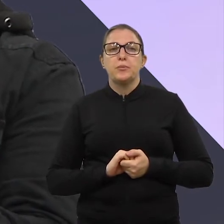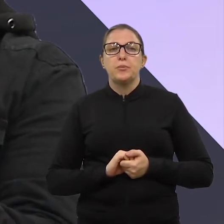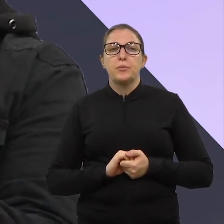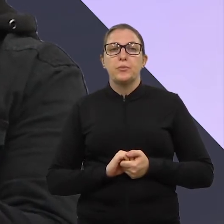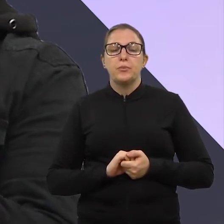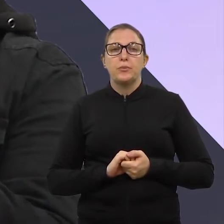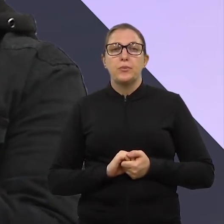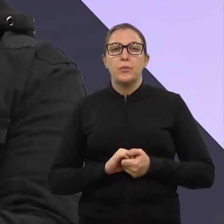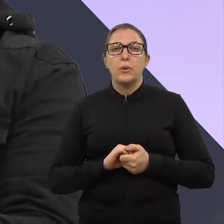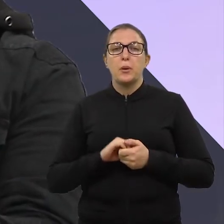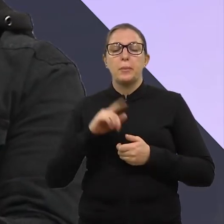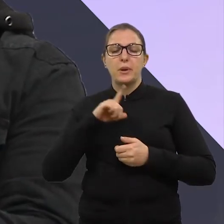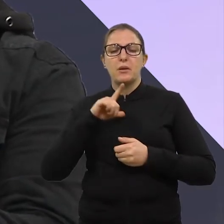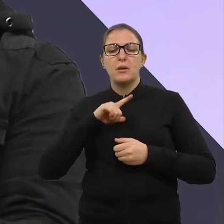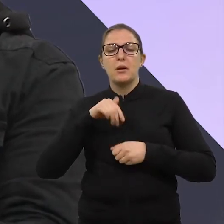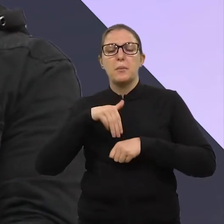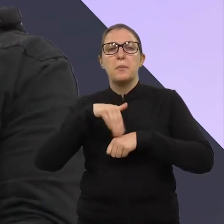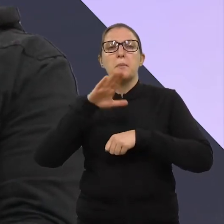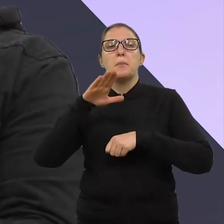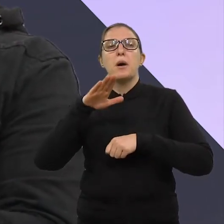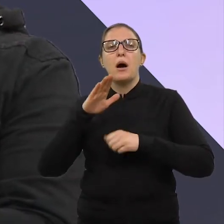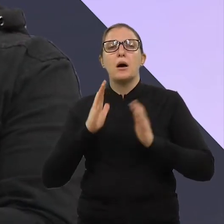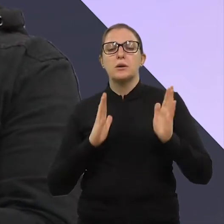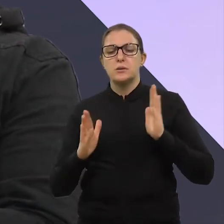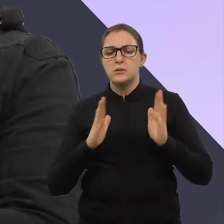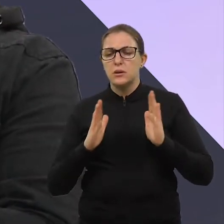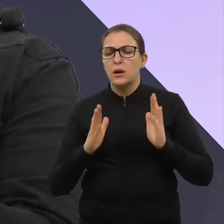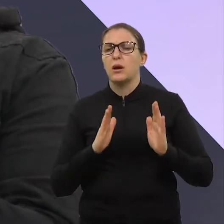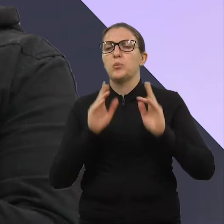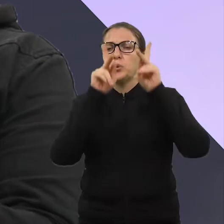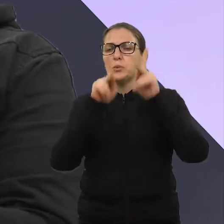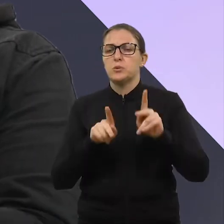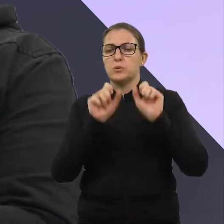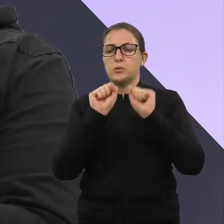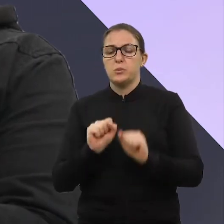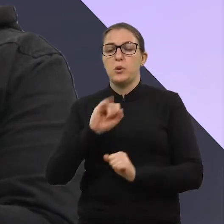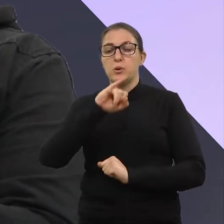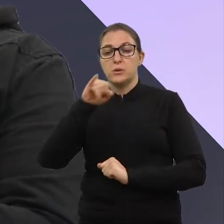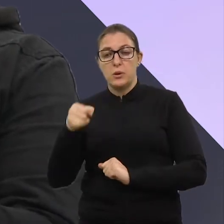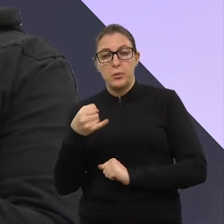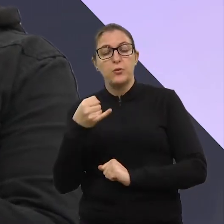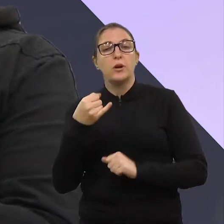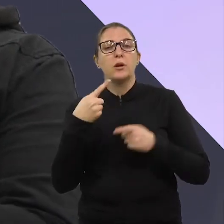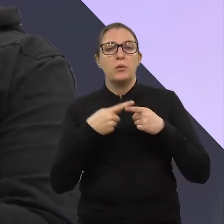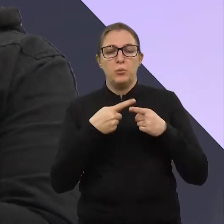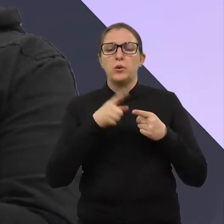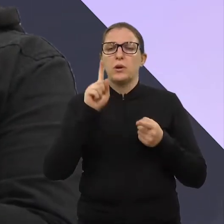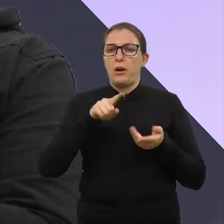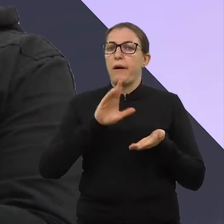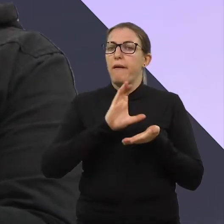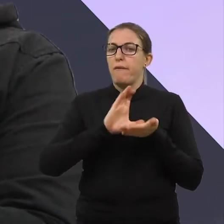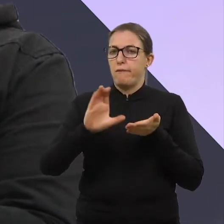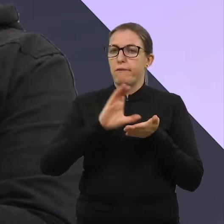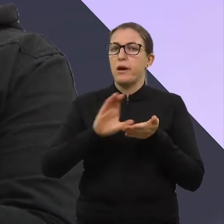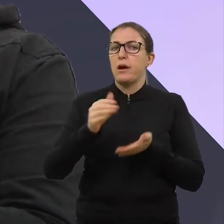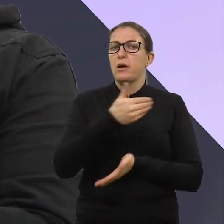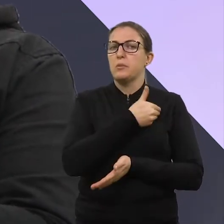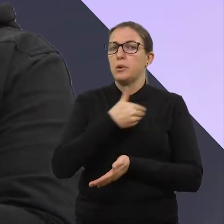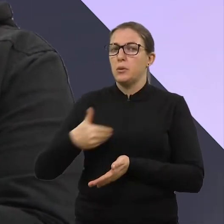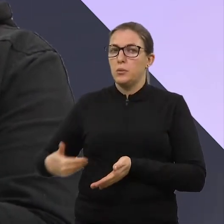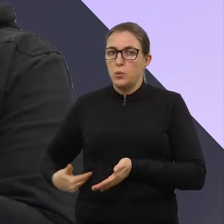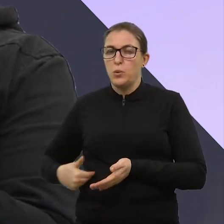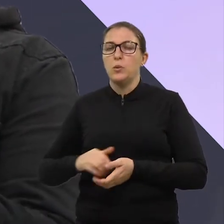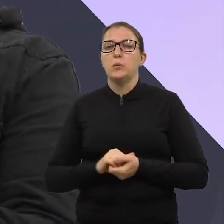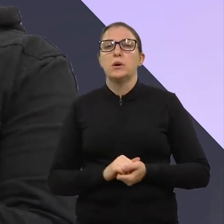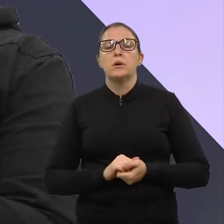nele esteja presente por um tempo maior na vida das seja melhor aproveitado. E seja melhor aproveitado. Afinal de contas, são recursos públicos, né? E a gente sabe disso,